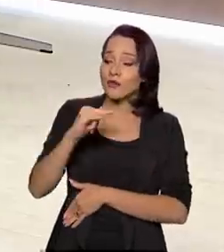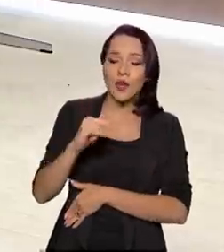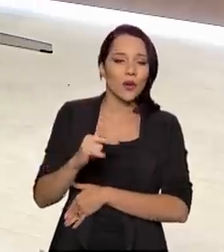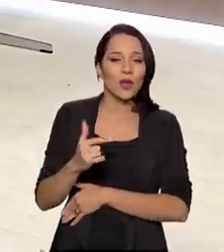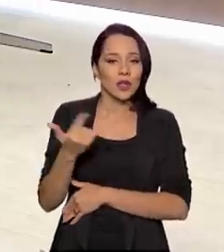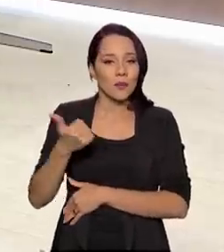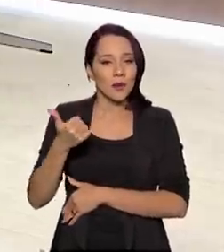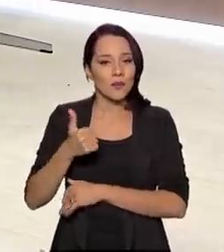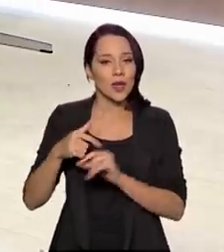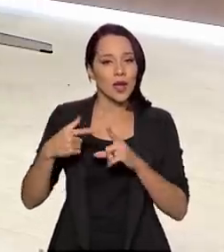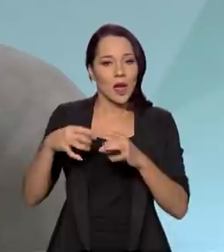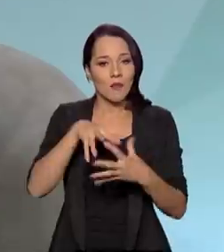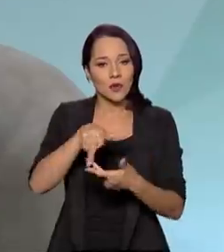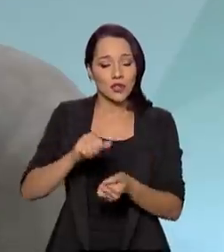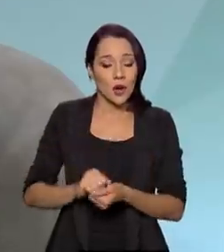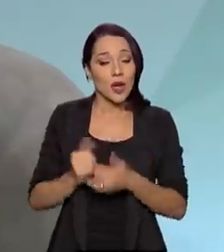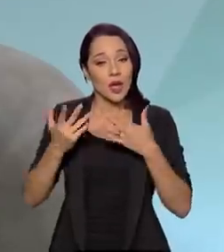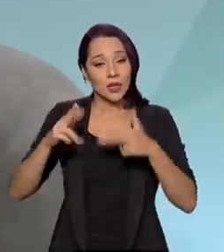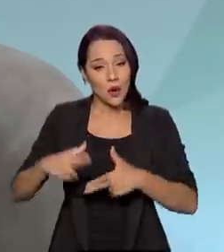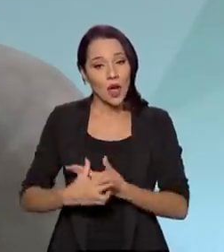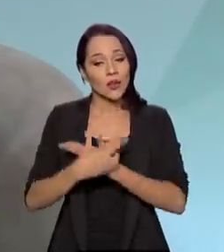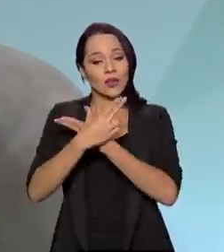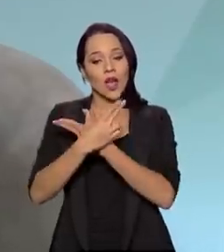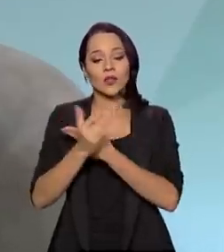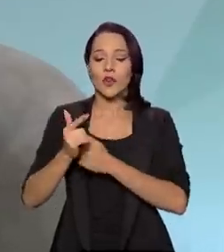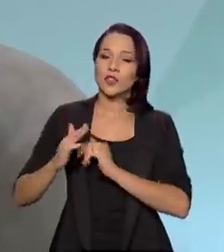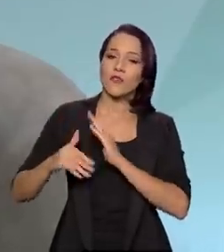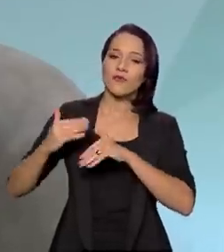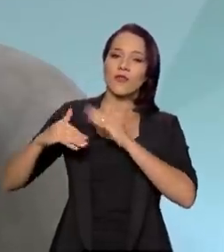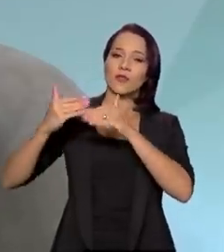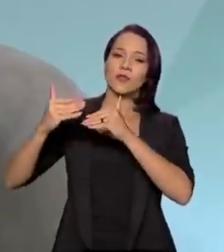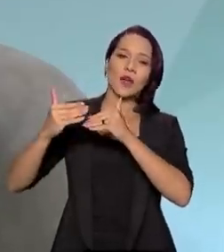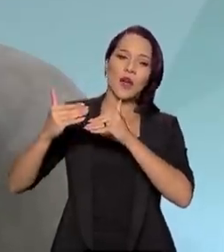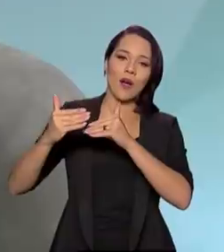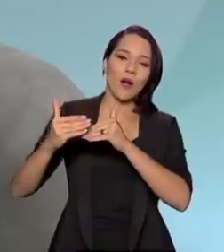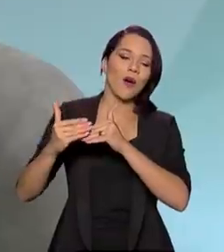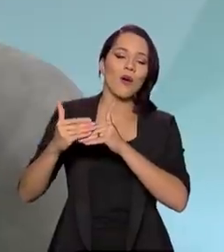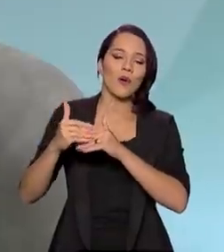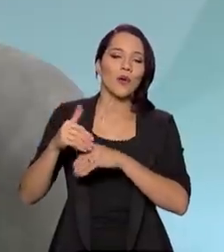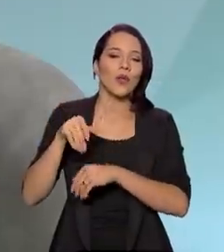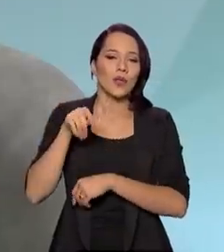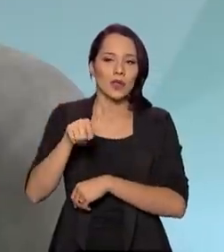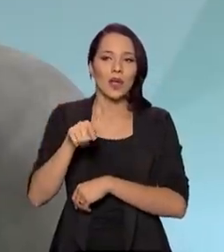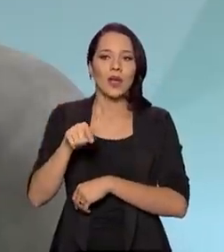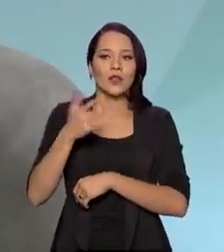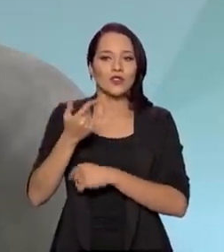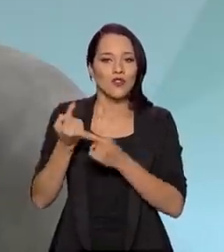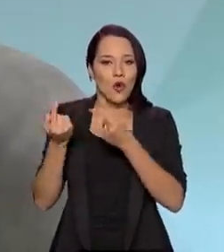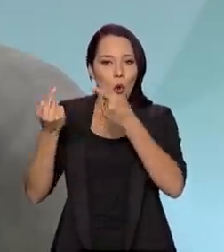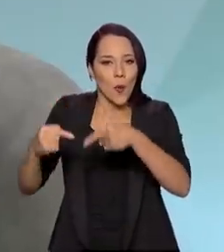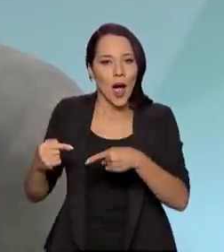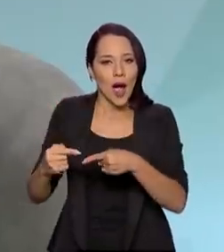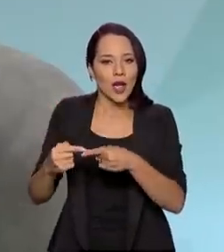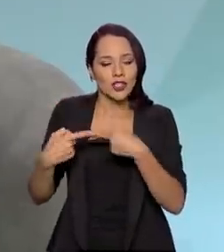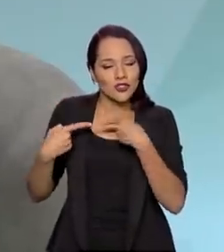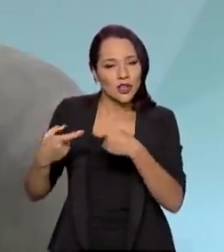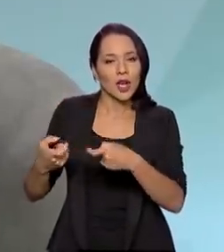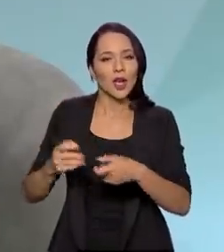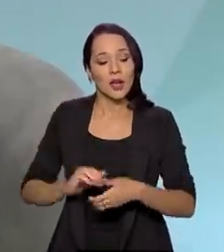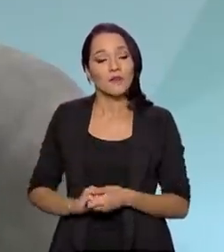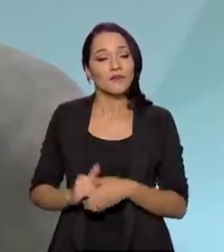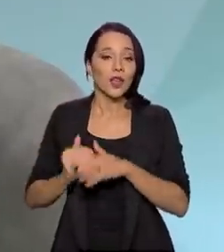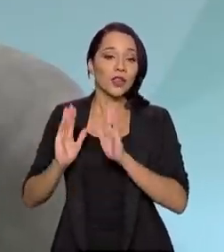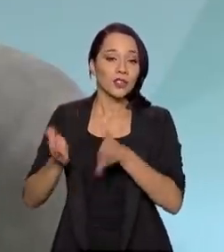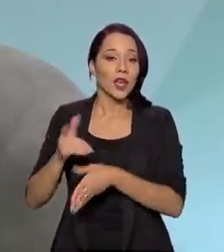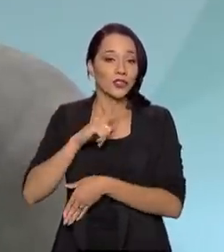Mundial. Então, a aeronáutica foi produto de evolução do meio de combate, né? E nós